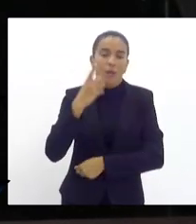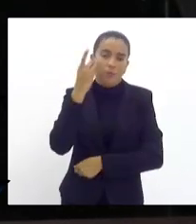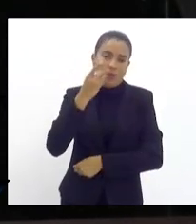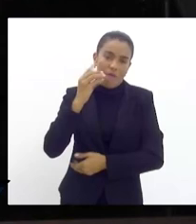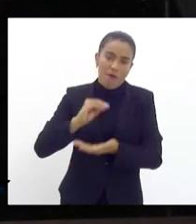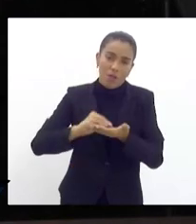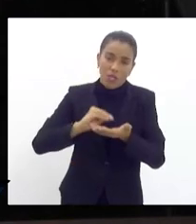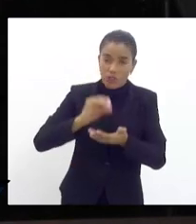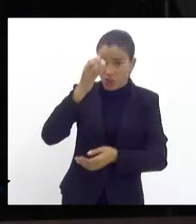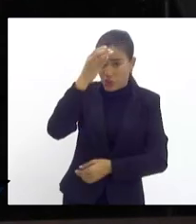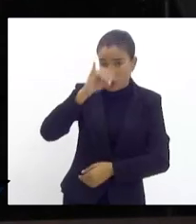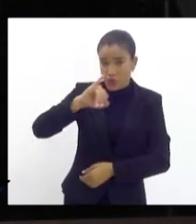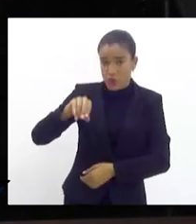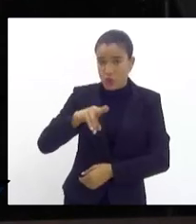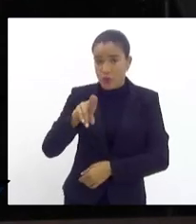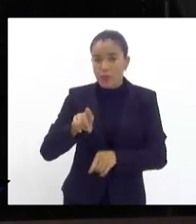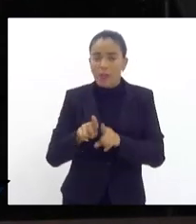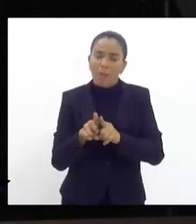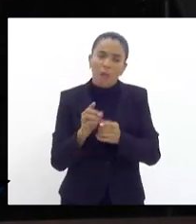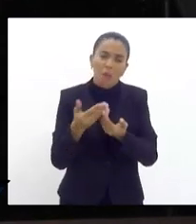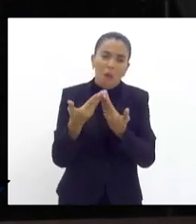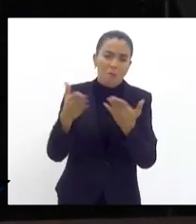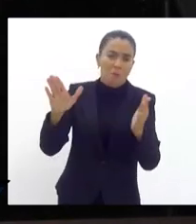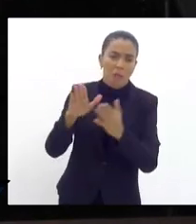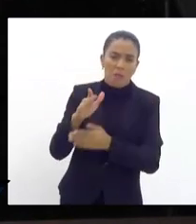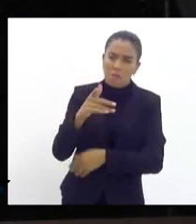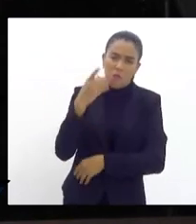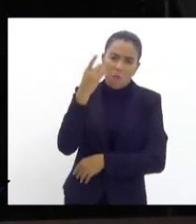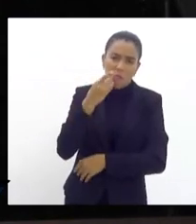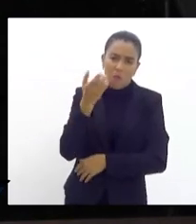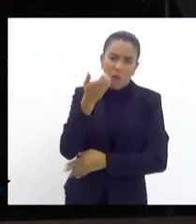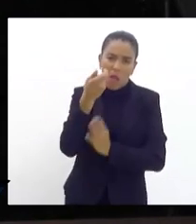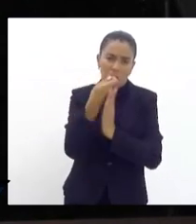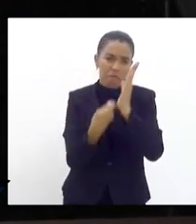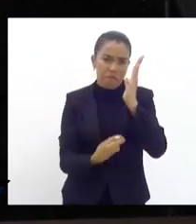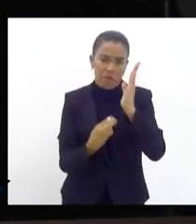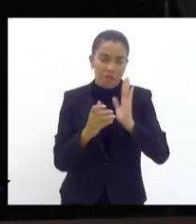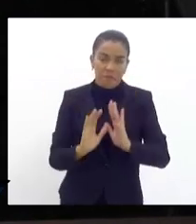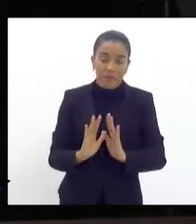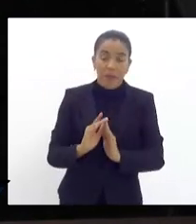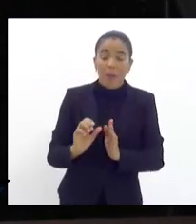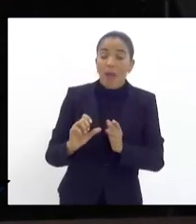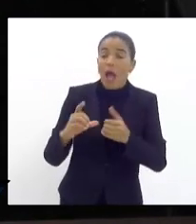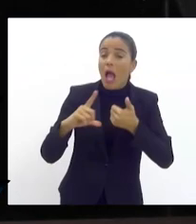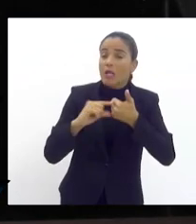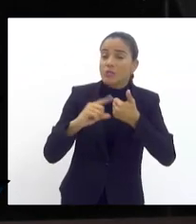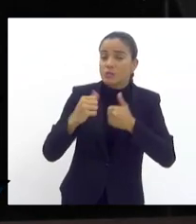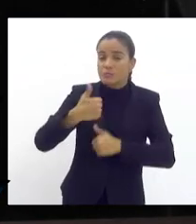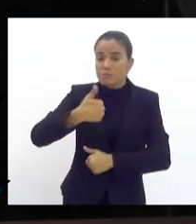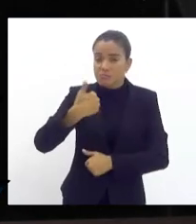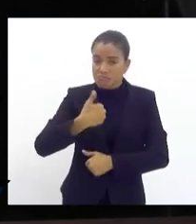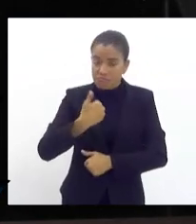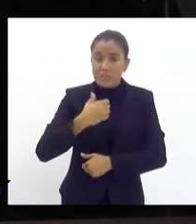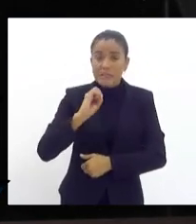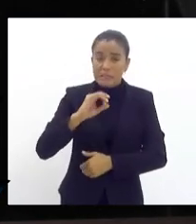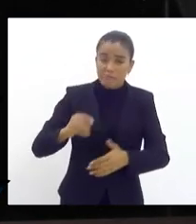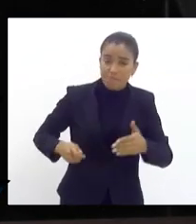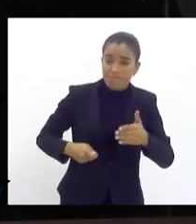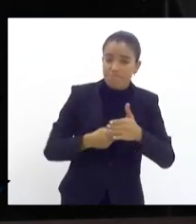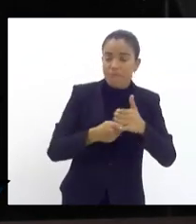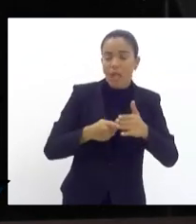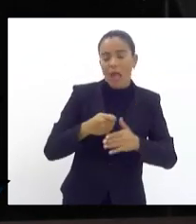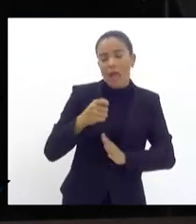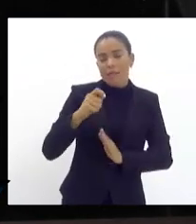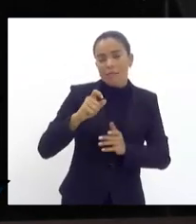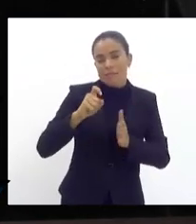a Tia Ju e também vai estar aberto para todos os deputados que quiserem fazer parte com a autoria artigo 1º fica instituída a tarifa social referente ao